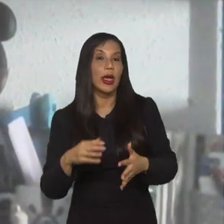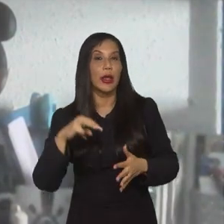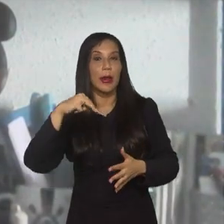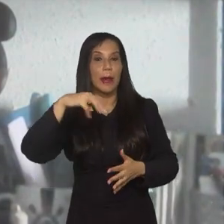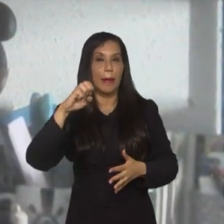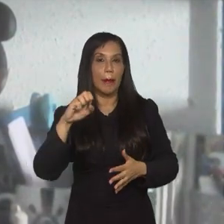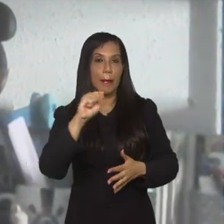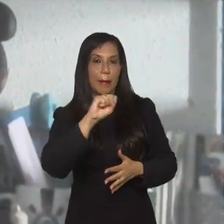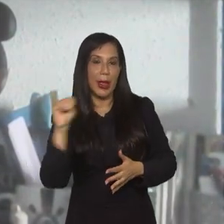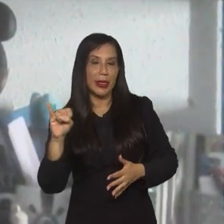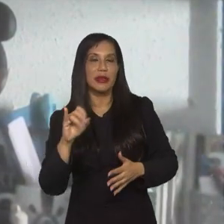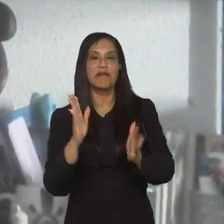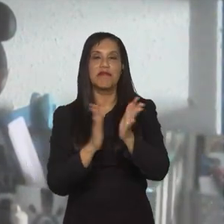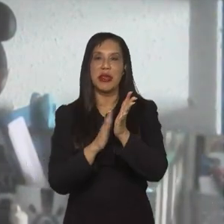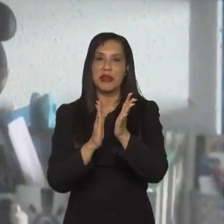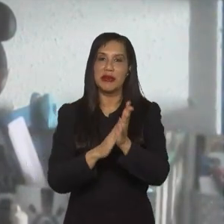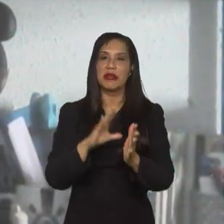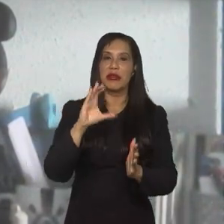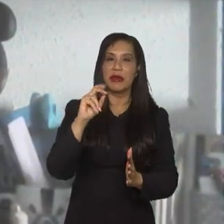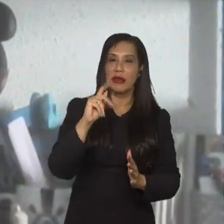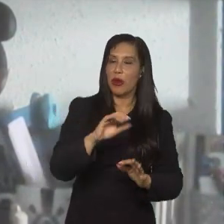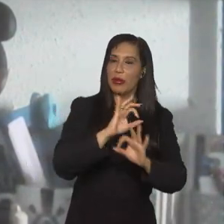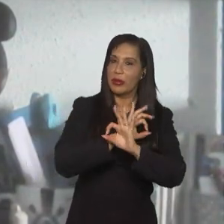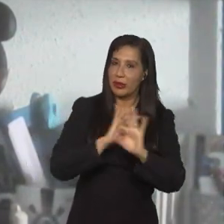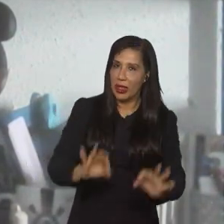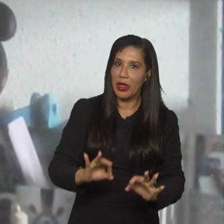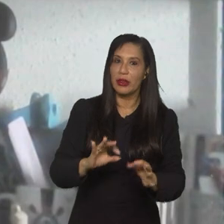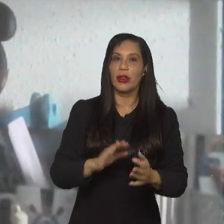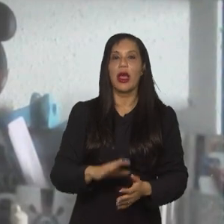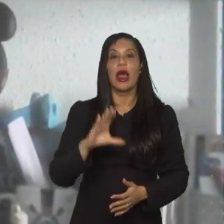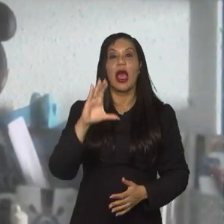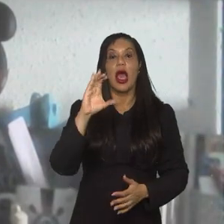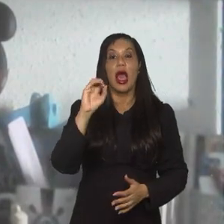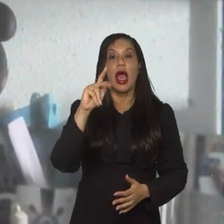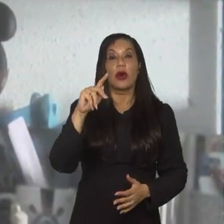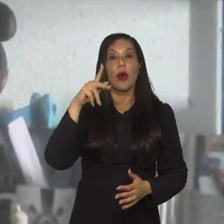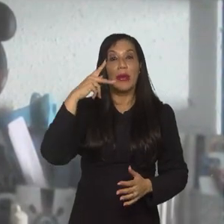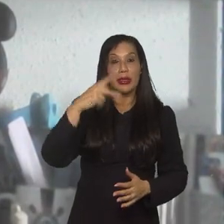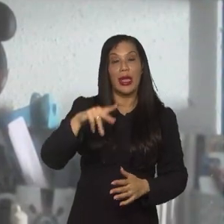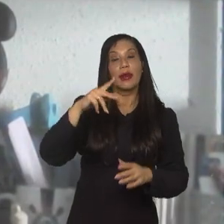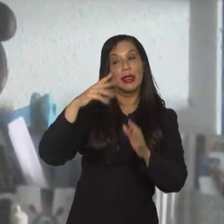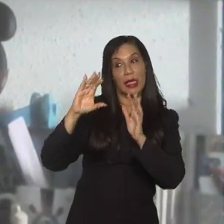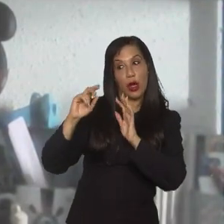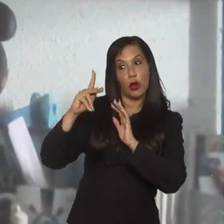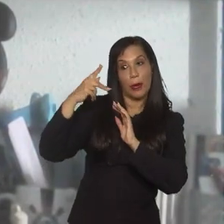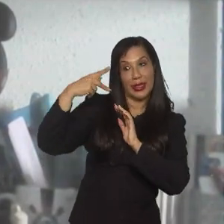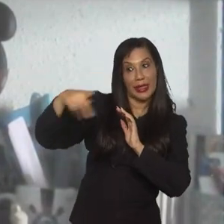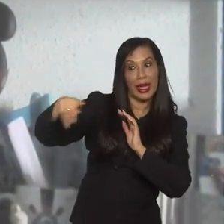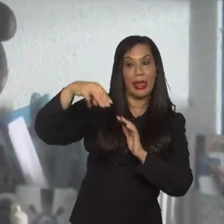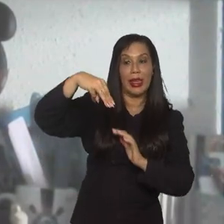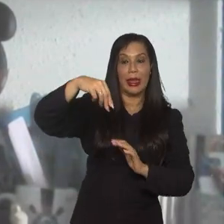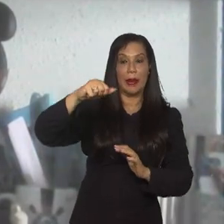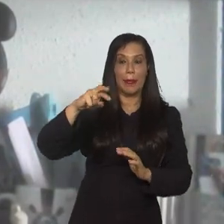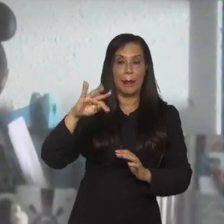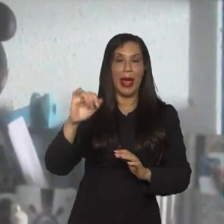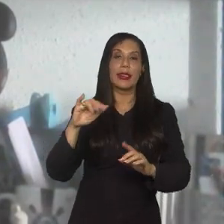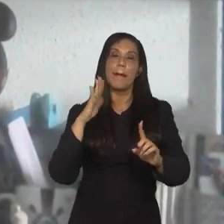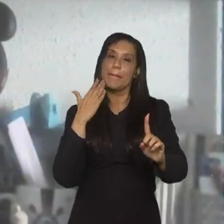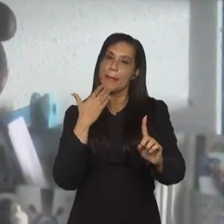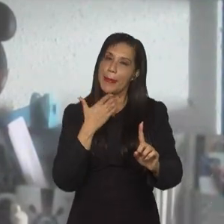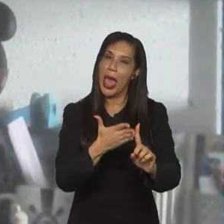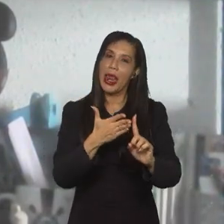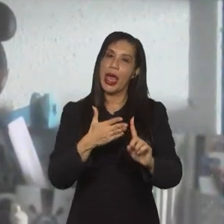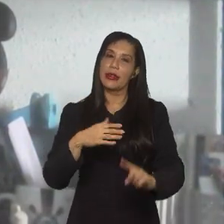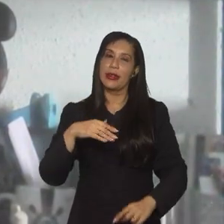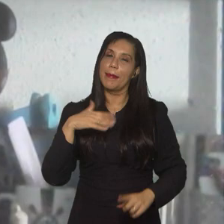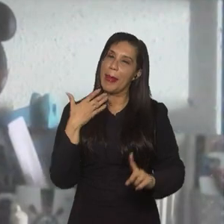merecia a Copa, e eu acho que o elenco está fechado nisso. É a Copa dela, mas é a Copa da Marta. A Marta merece isso, e